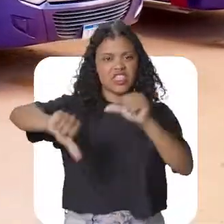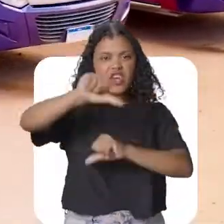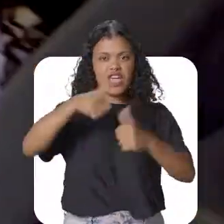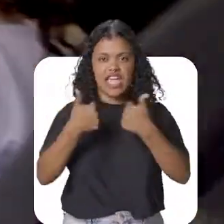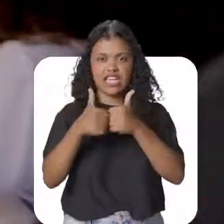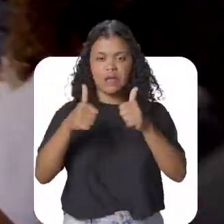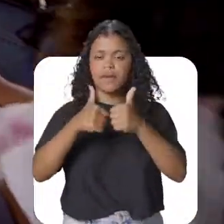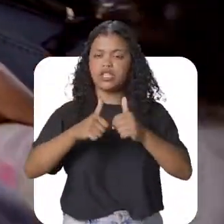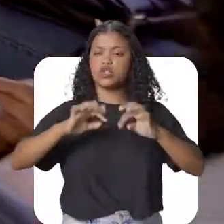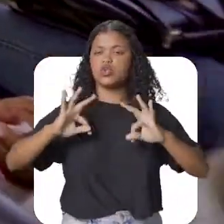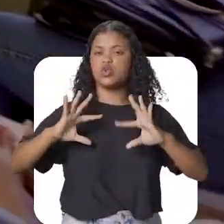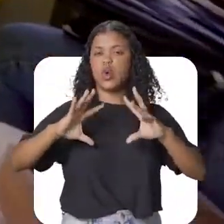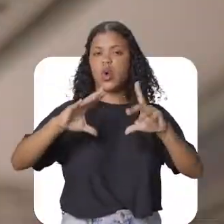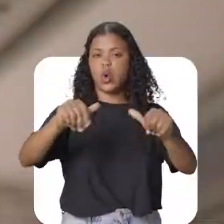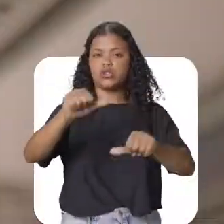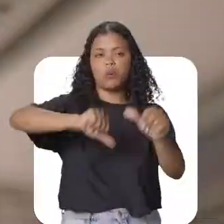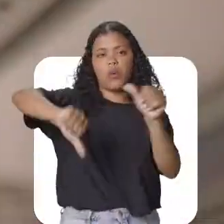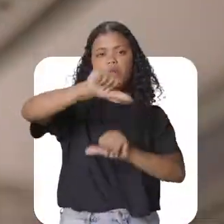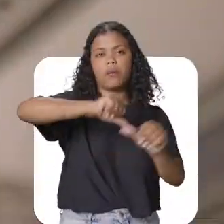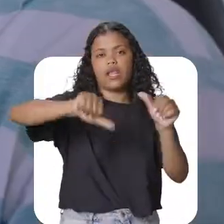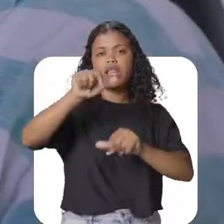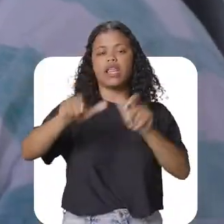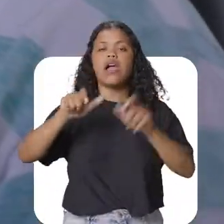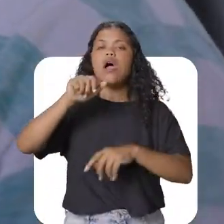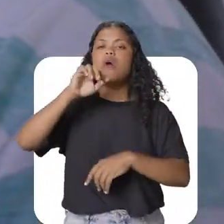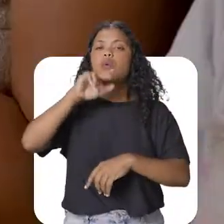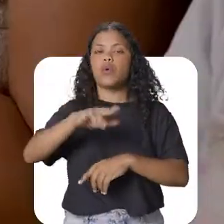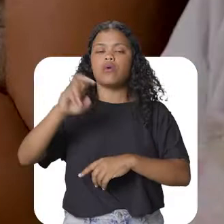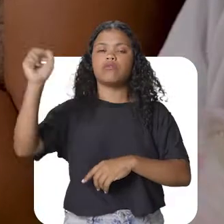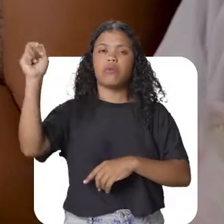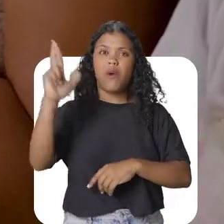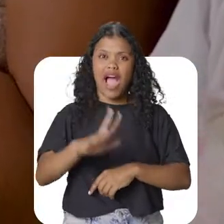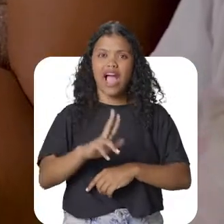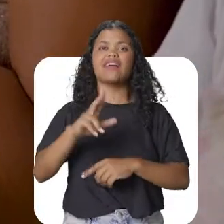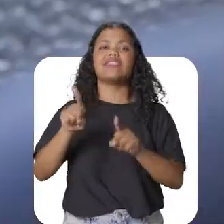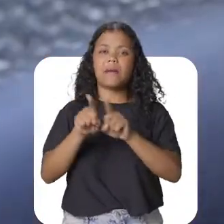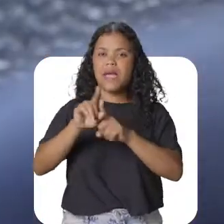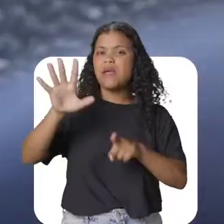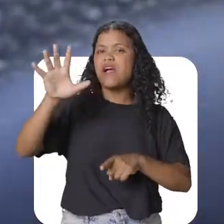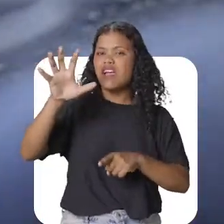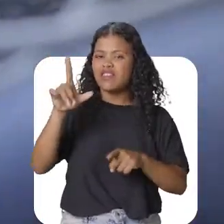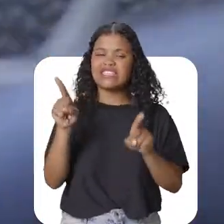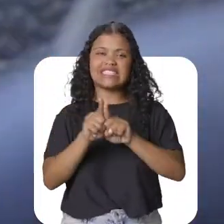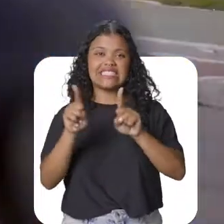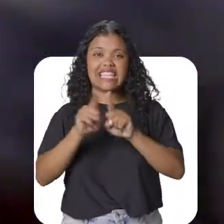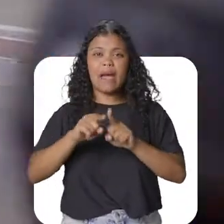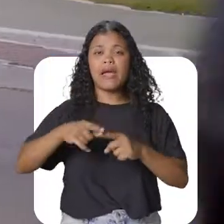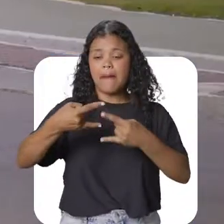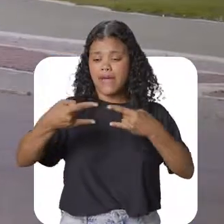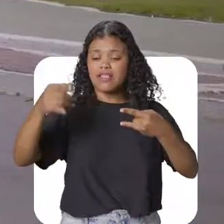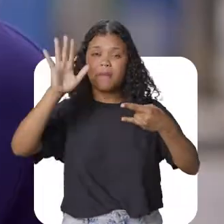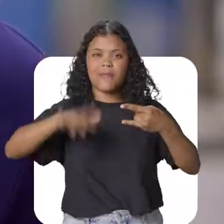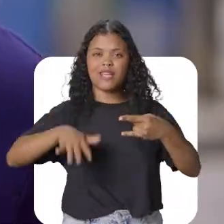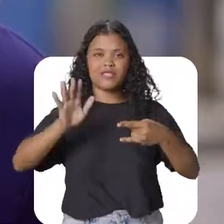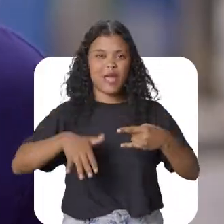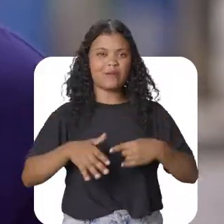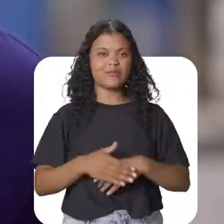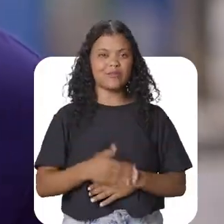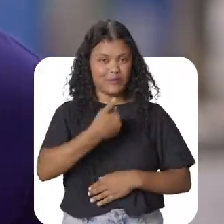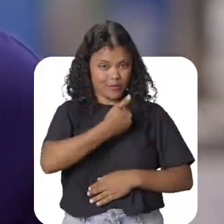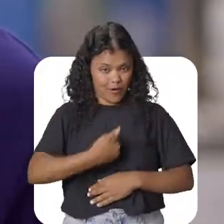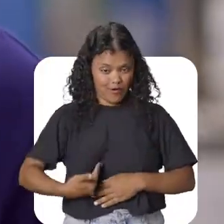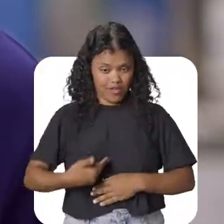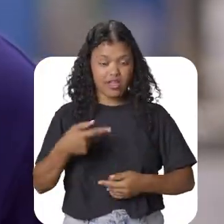todos os ônibus. Colocando ar-condicionado em parte da frota, o wi-fi e ainda abaixamos o preço da passagem. Com o